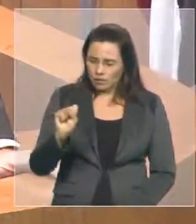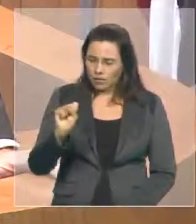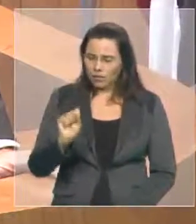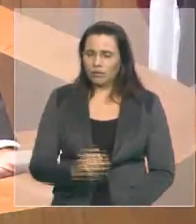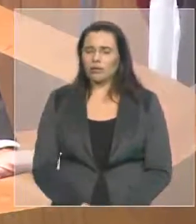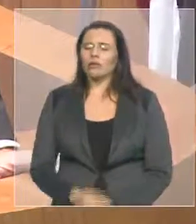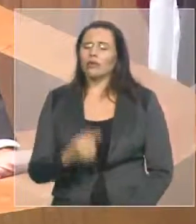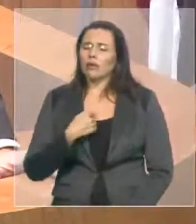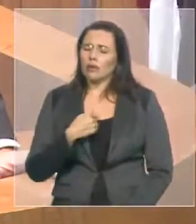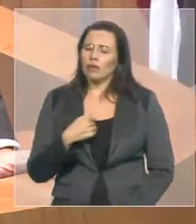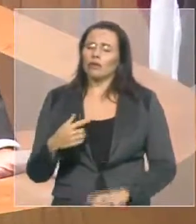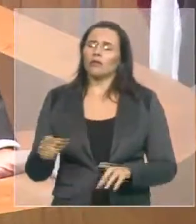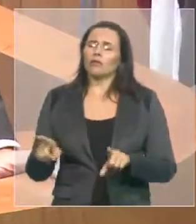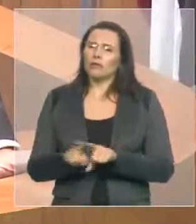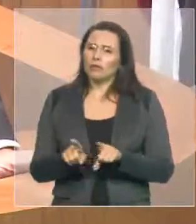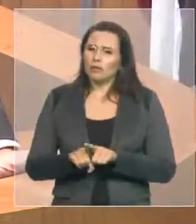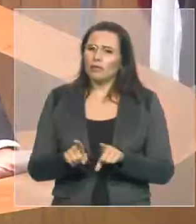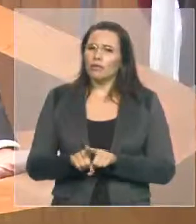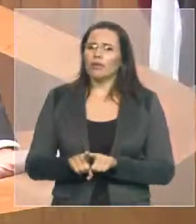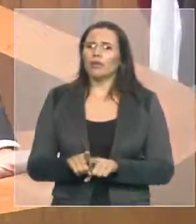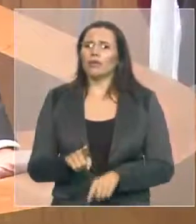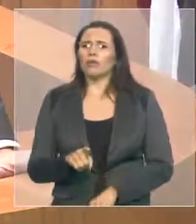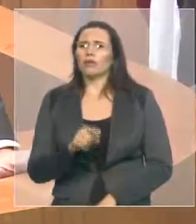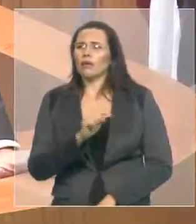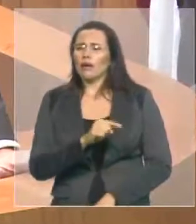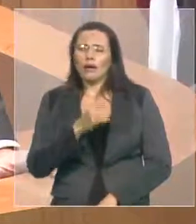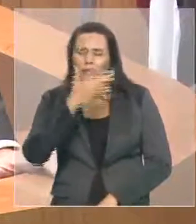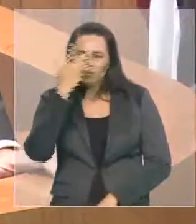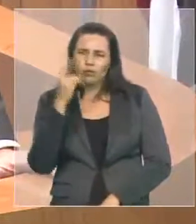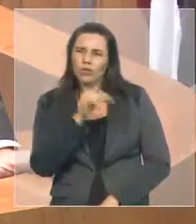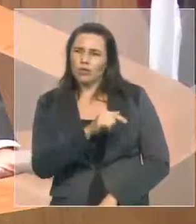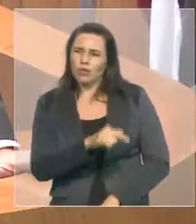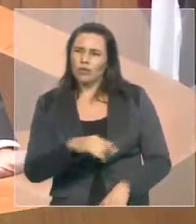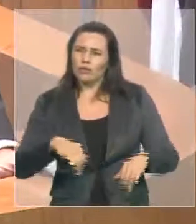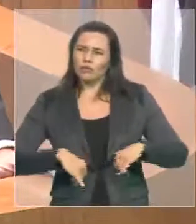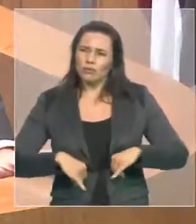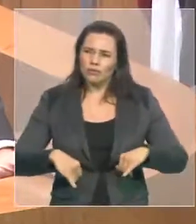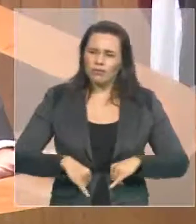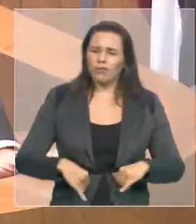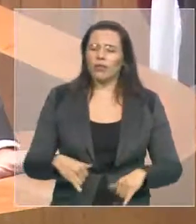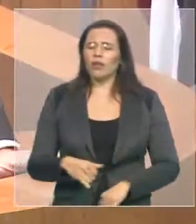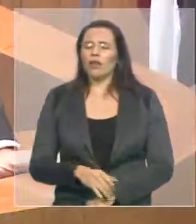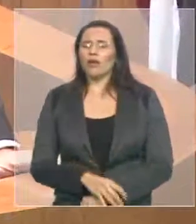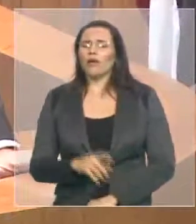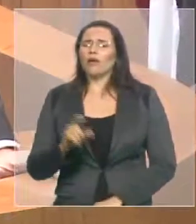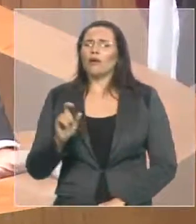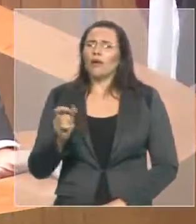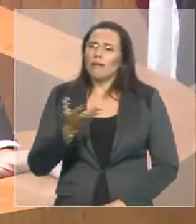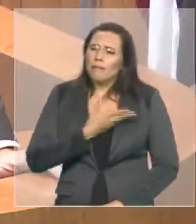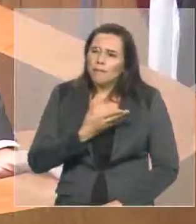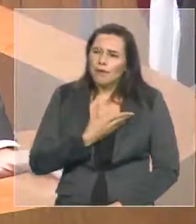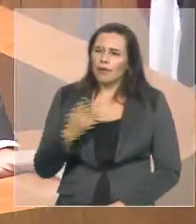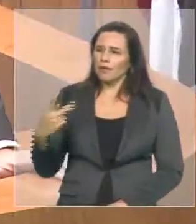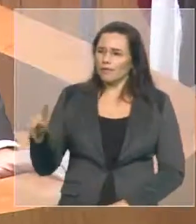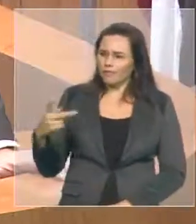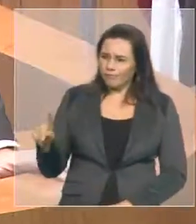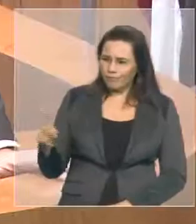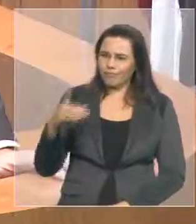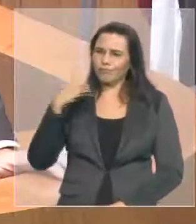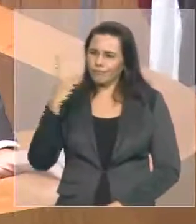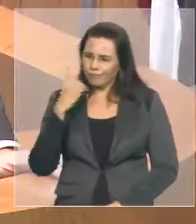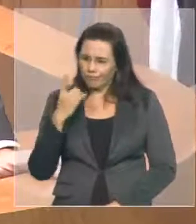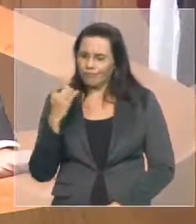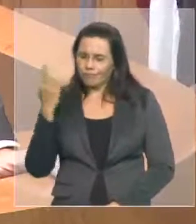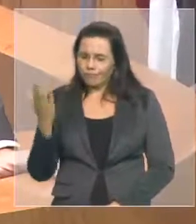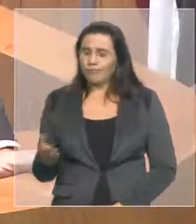que a vítima tinha ligações com ela, me parece funcionária de um dos hospitais, da sua família,